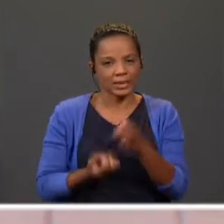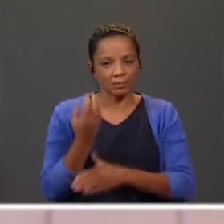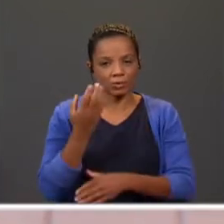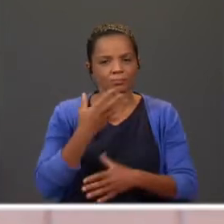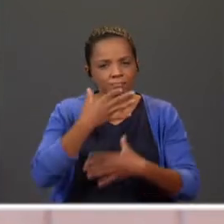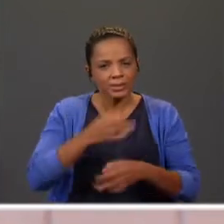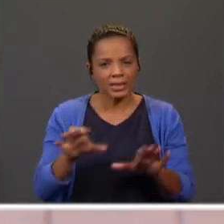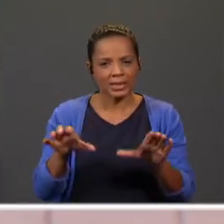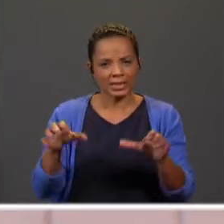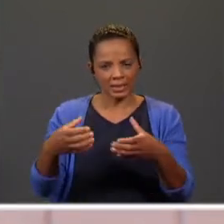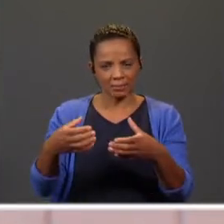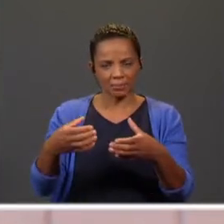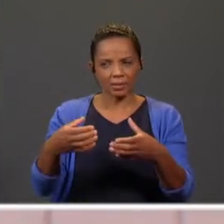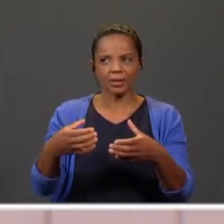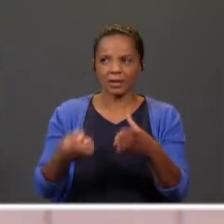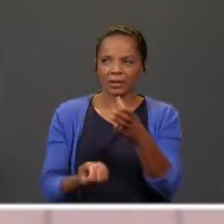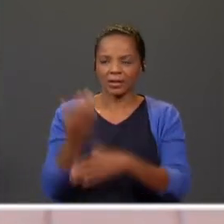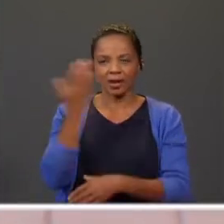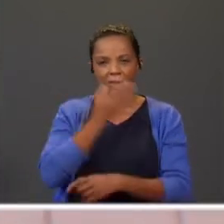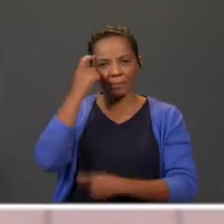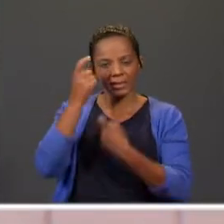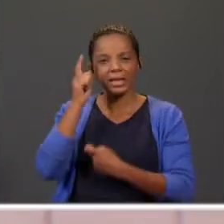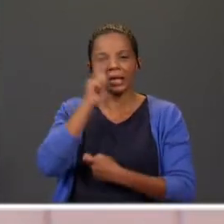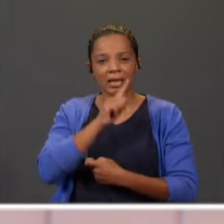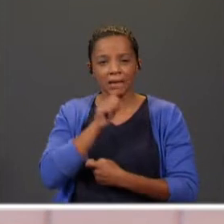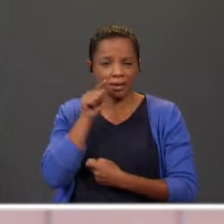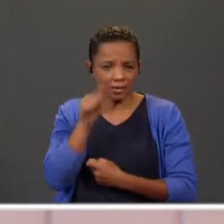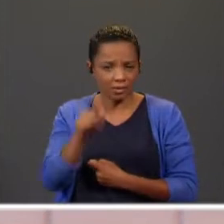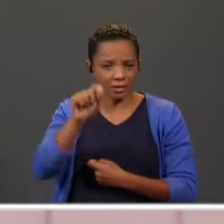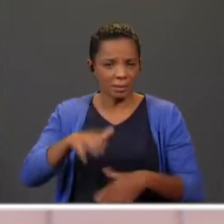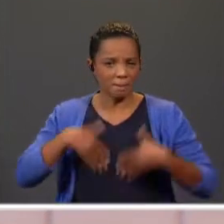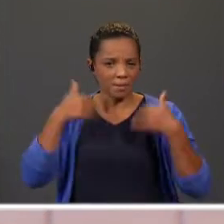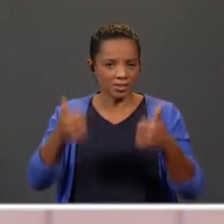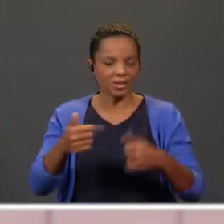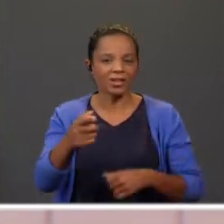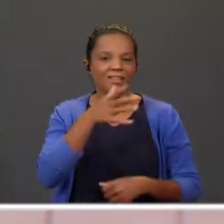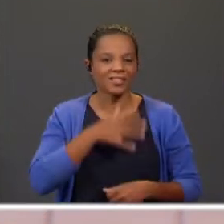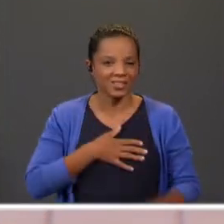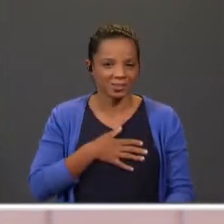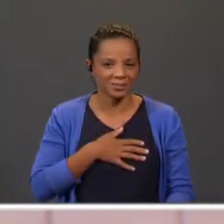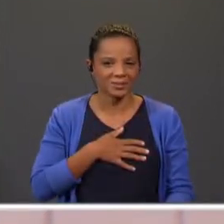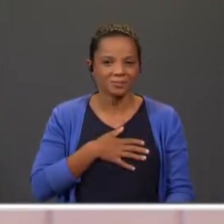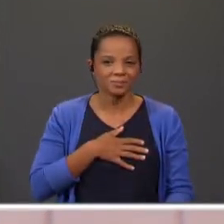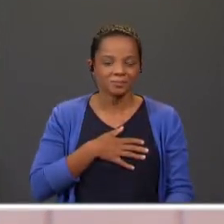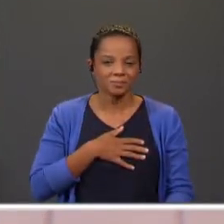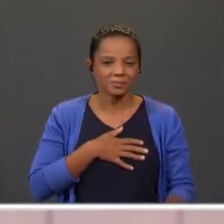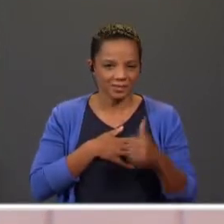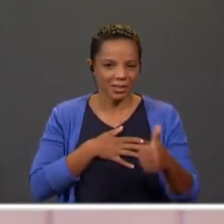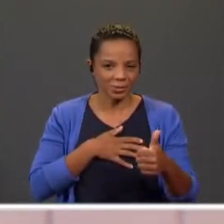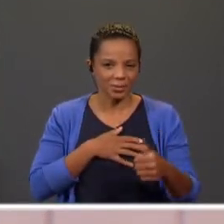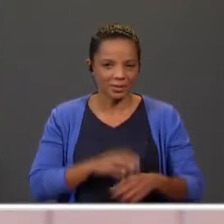inteira que os faz a pensar em ti e no teu bem-estar. E agora diz-me, como estás? Bem?